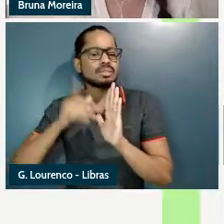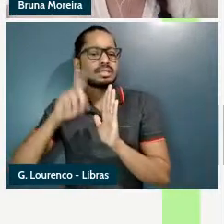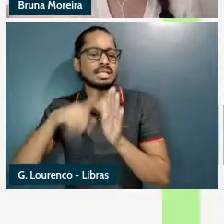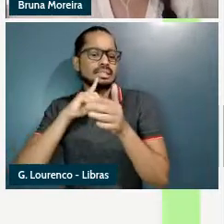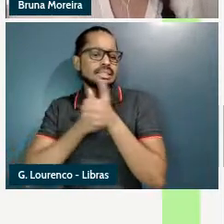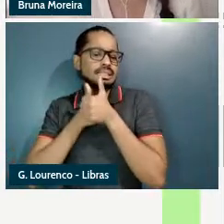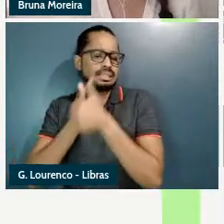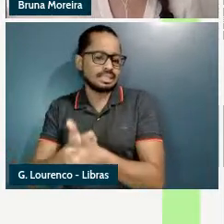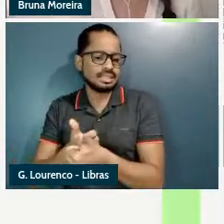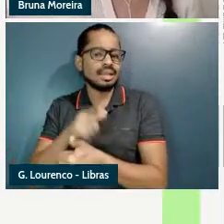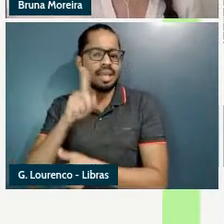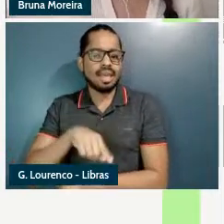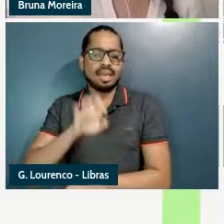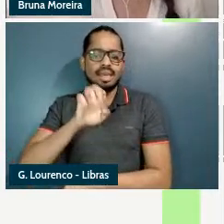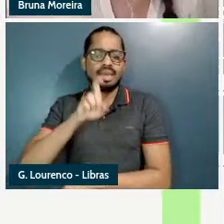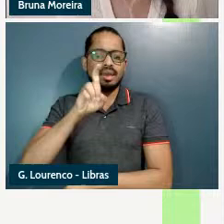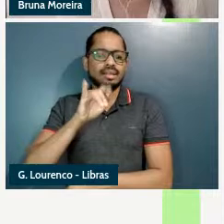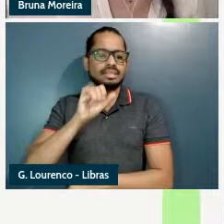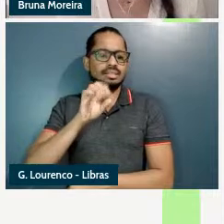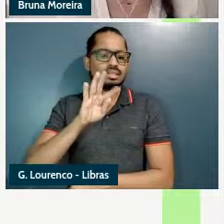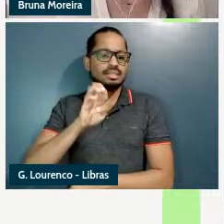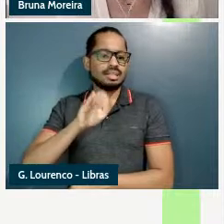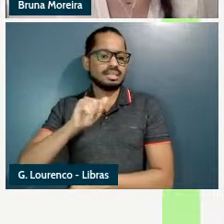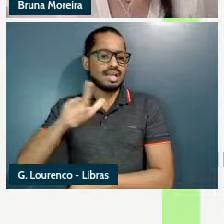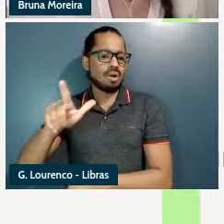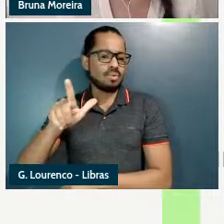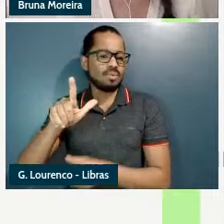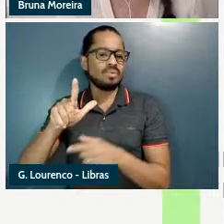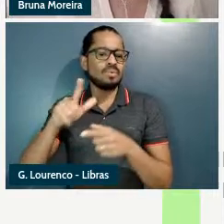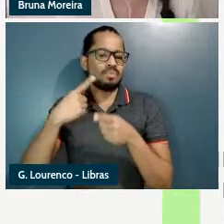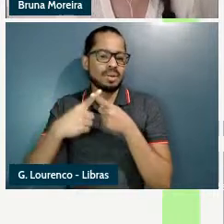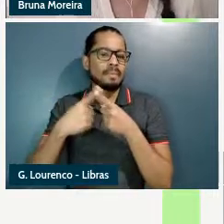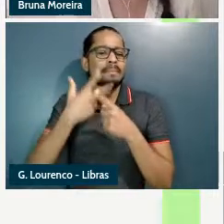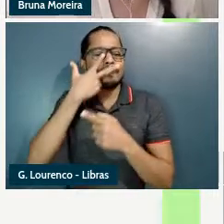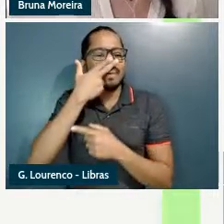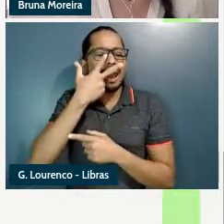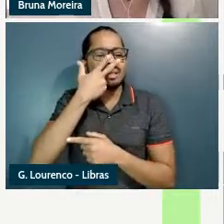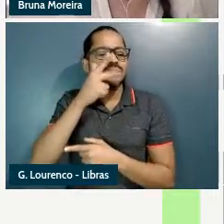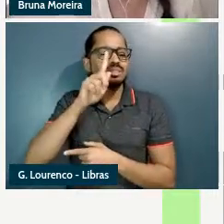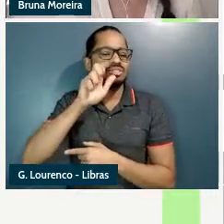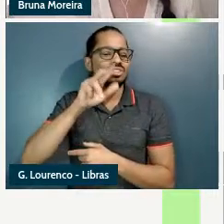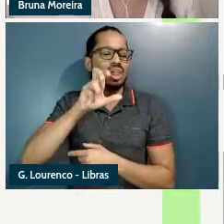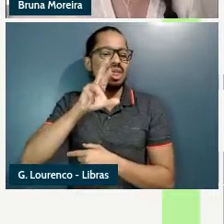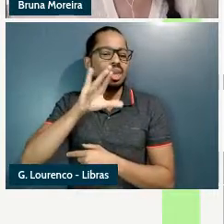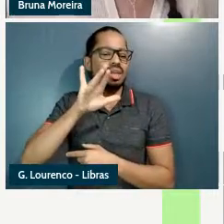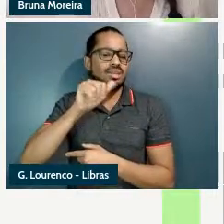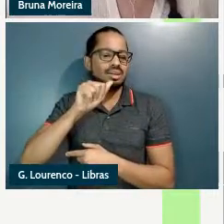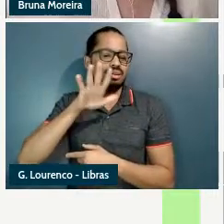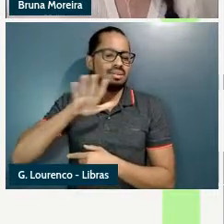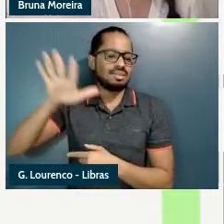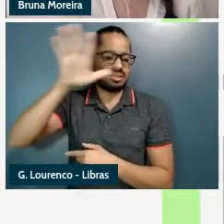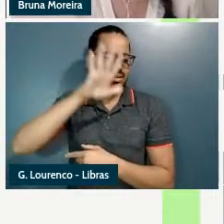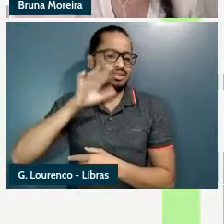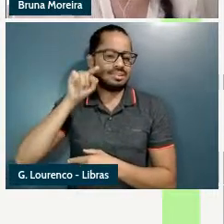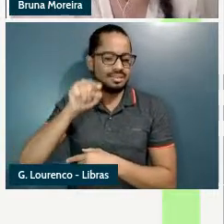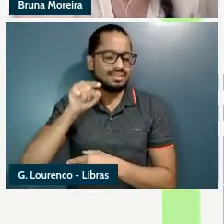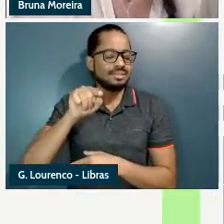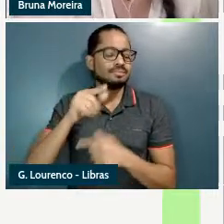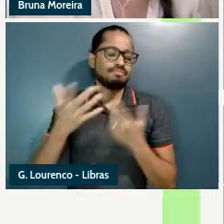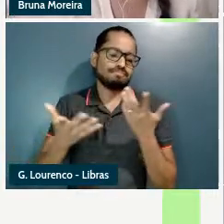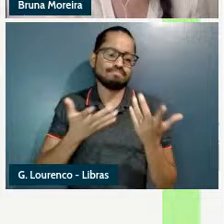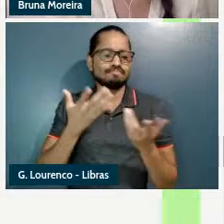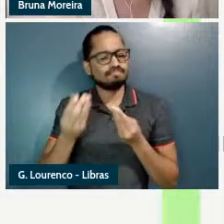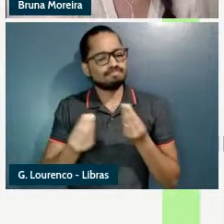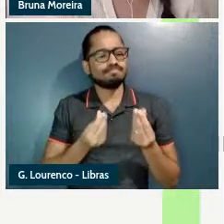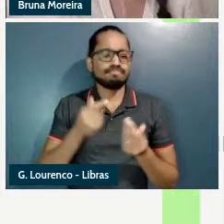seria a outra face de uma quantificação genérica de situações de forma genérica seria o que em